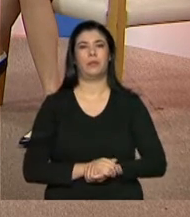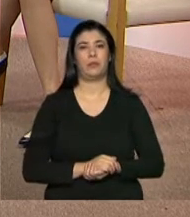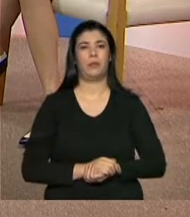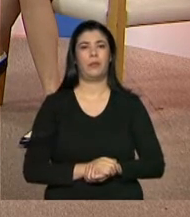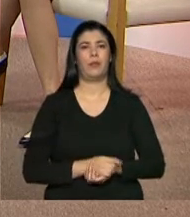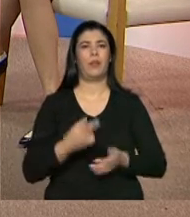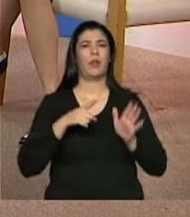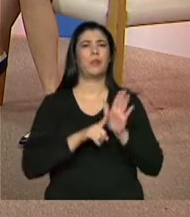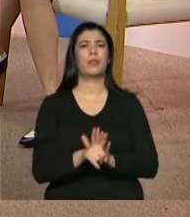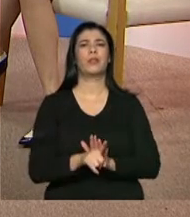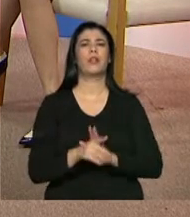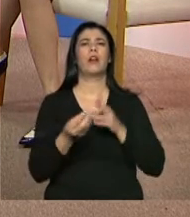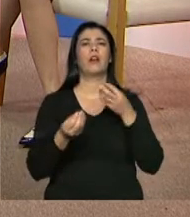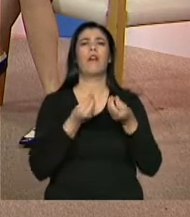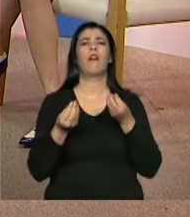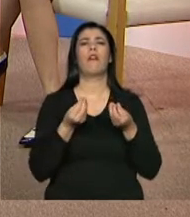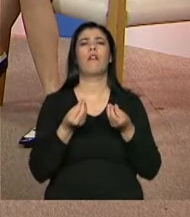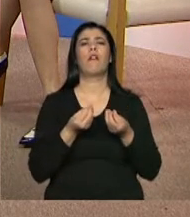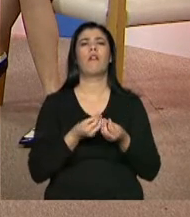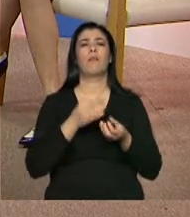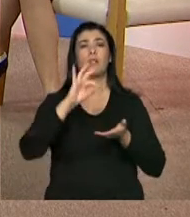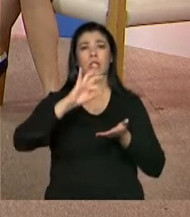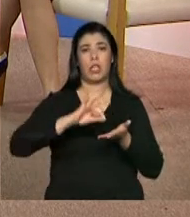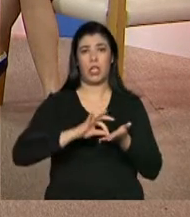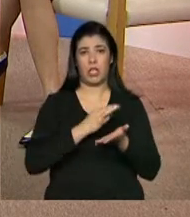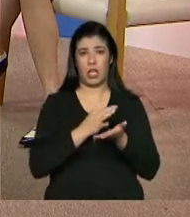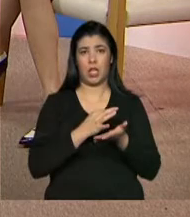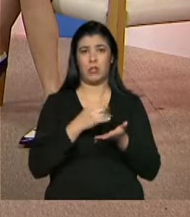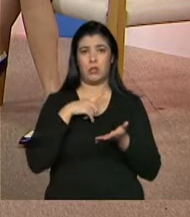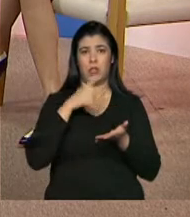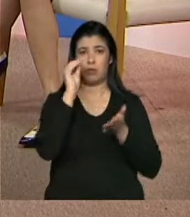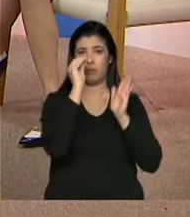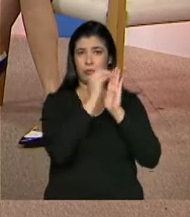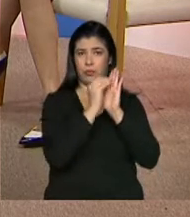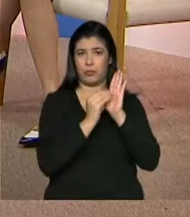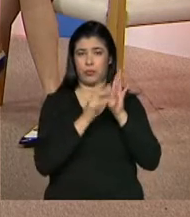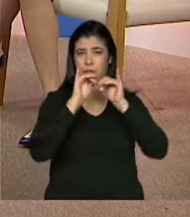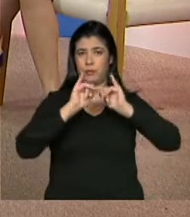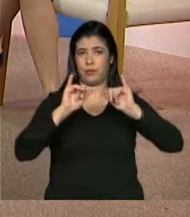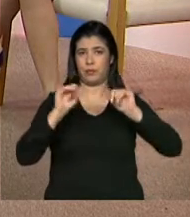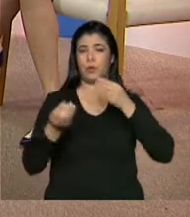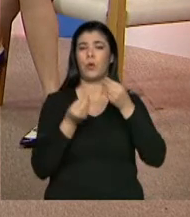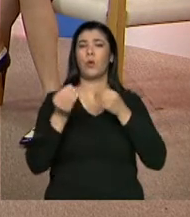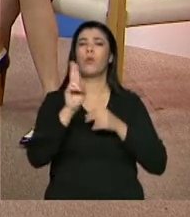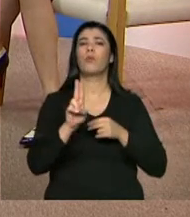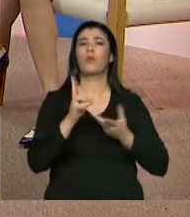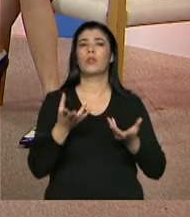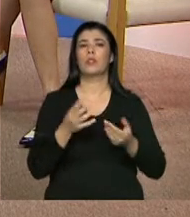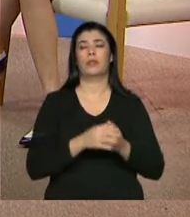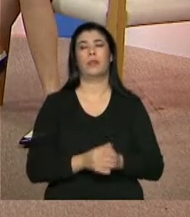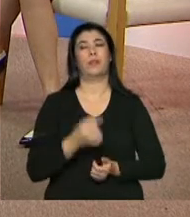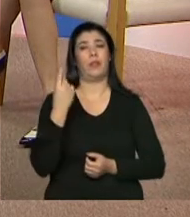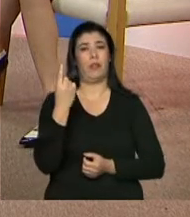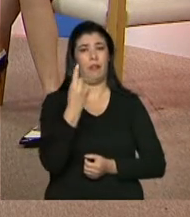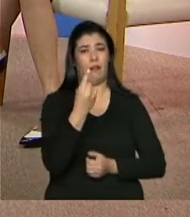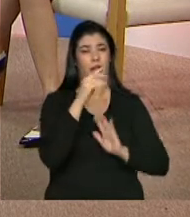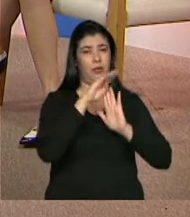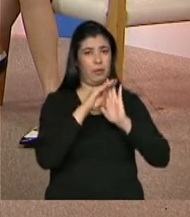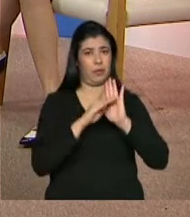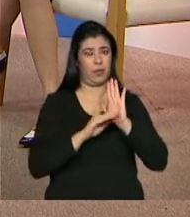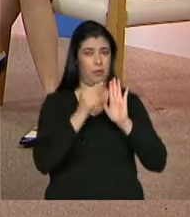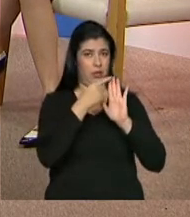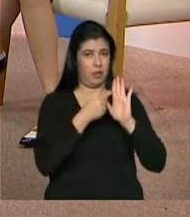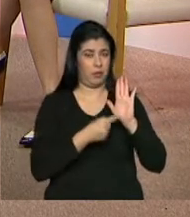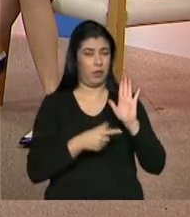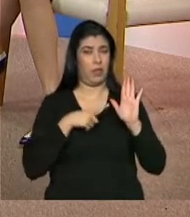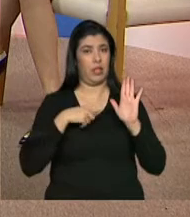dados do Cadastro Único são utilizados por esses programas, Denise? Cada programa vai ter a sua forma de olhar o cadastro. O Cadastro Único